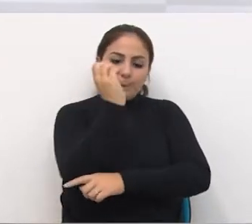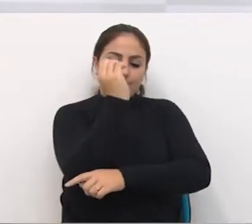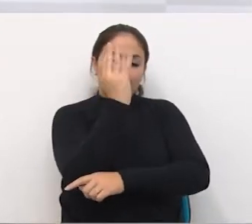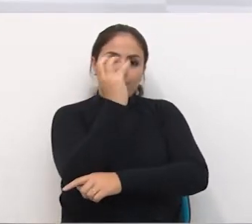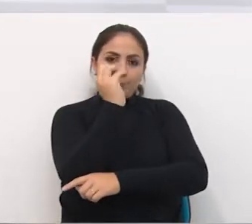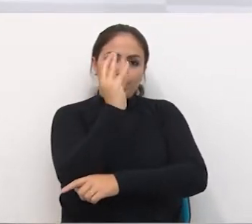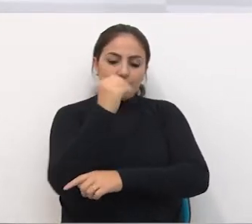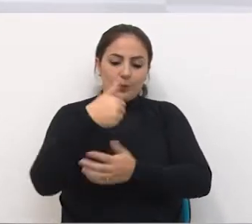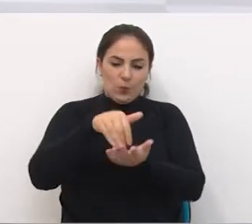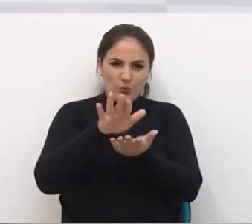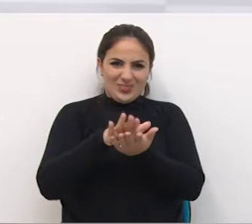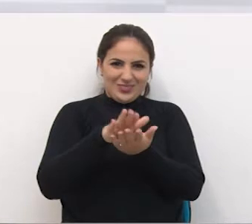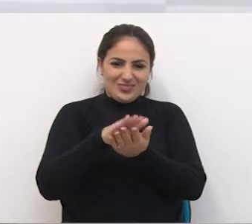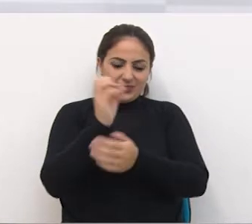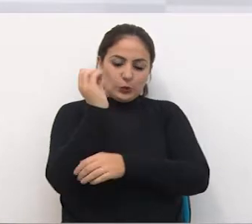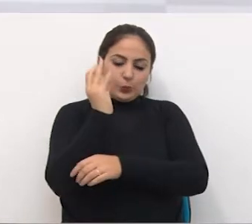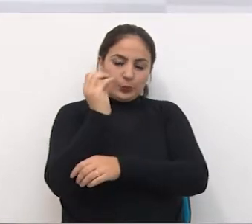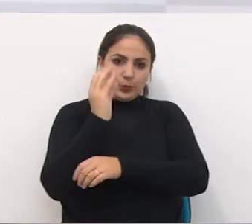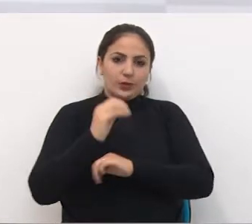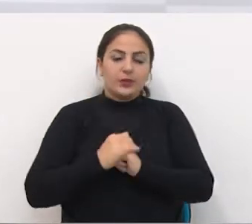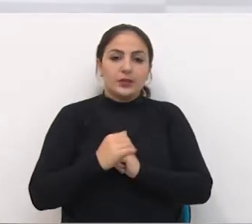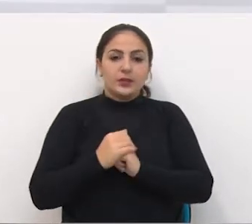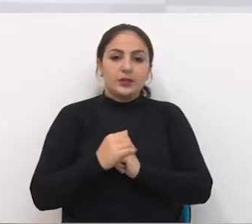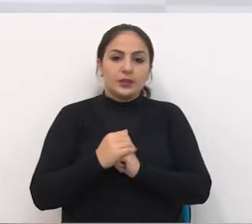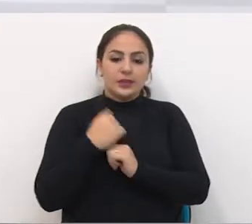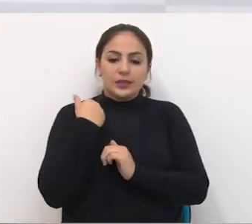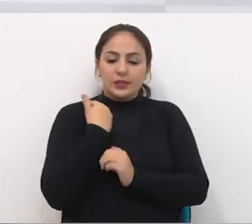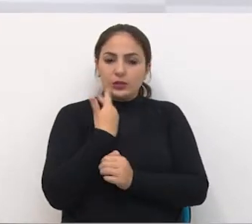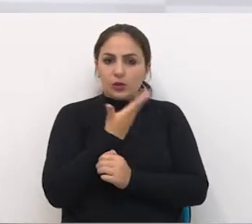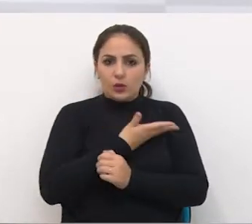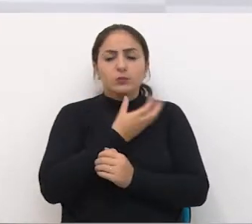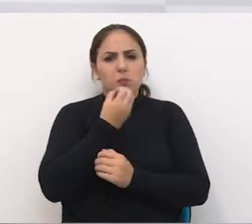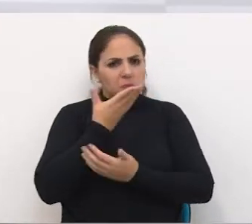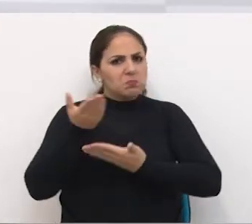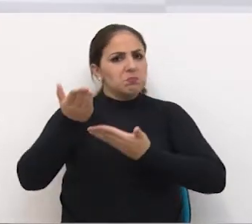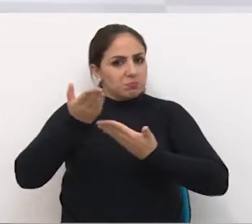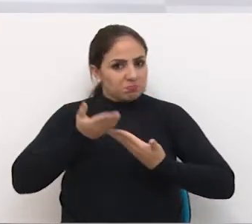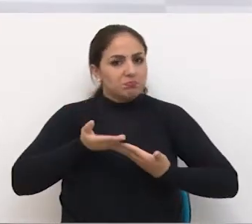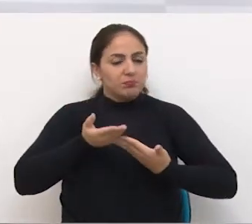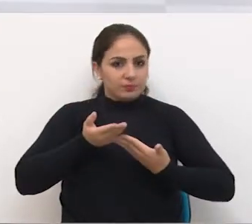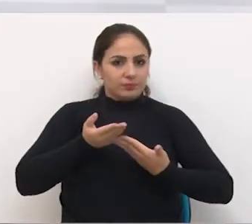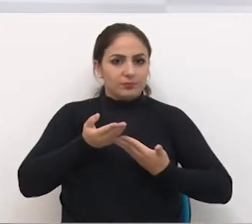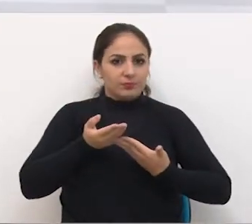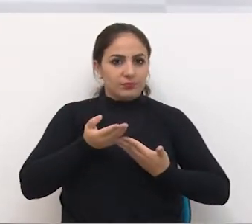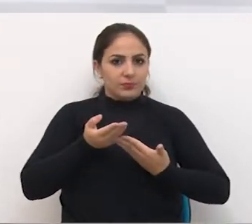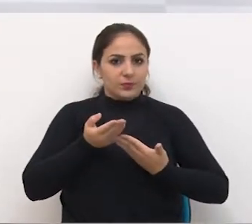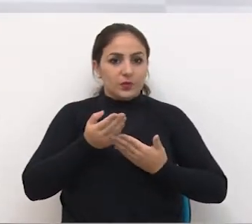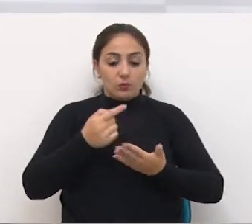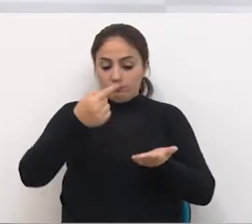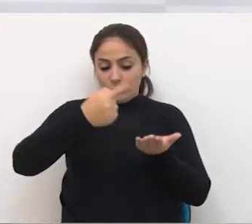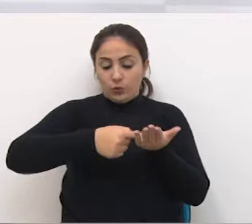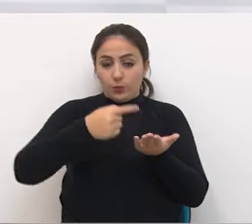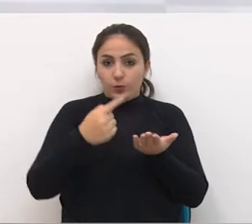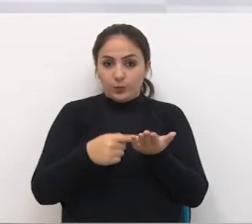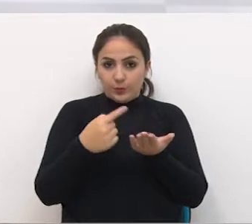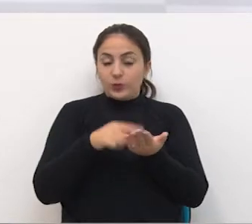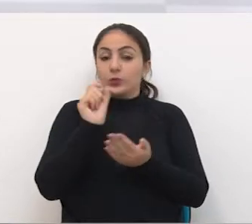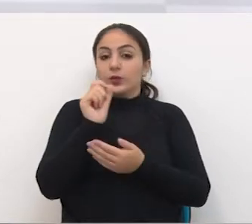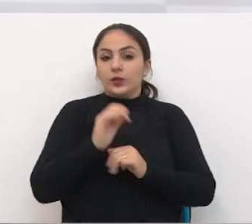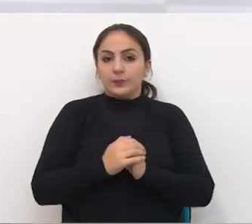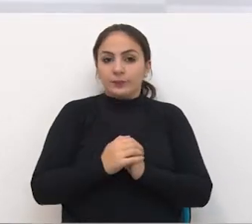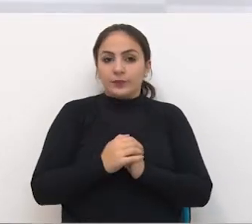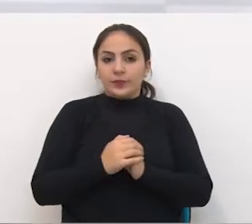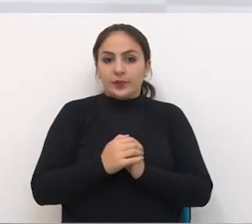De uma lombada eletrônica A qual Fomos Muito bem recebidos No compromisso